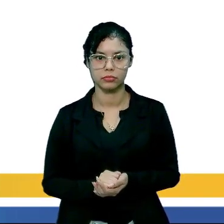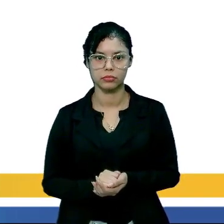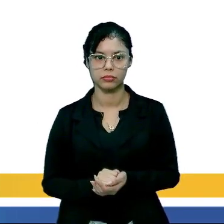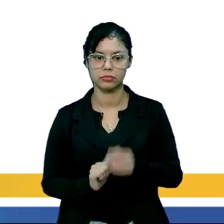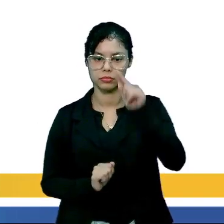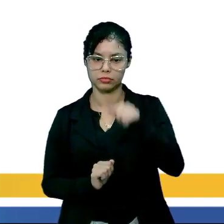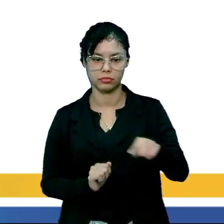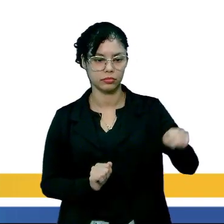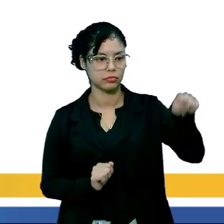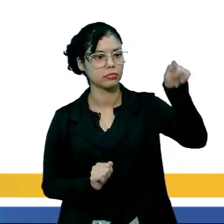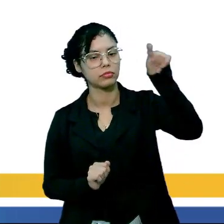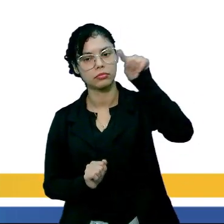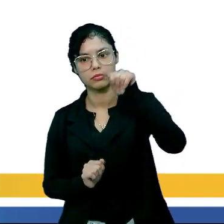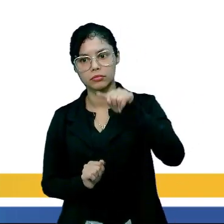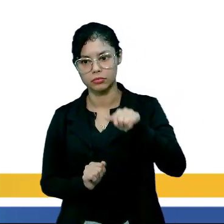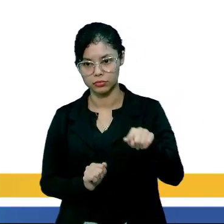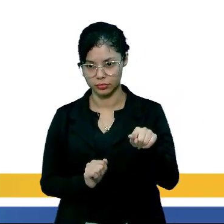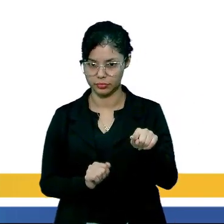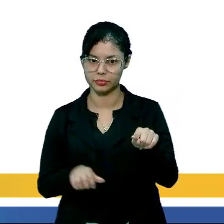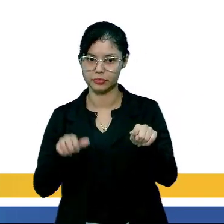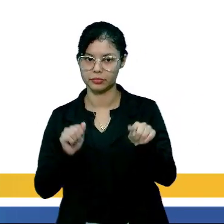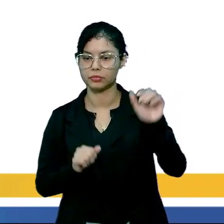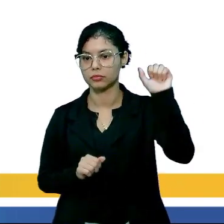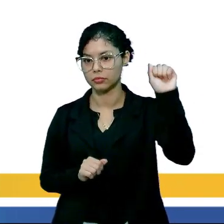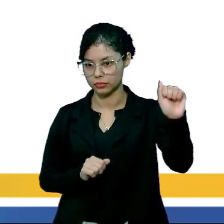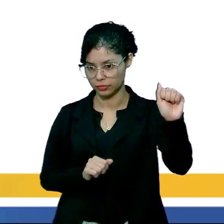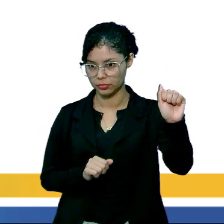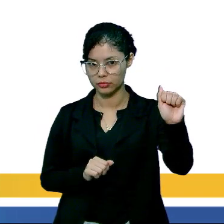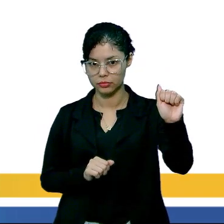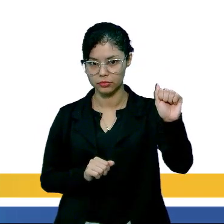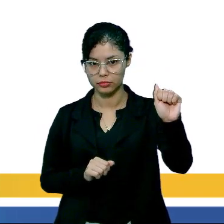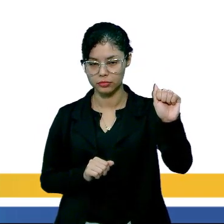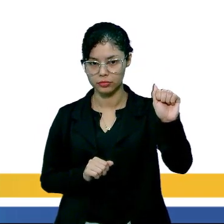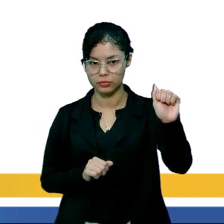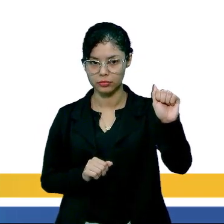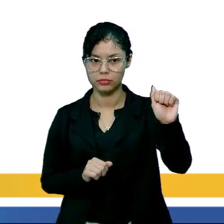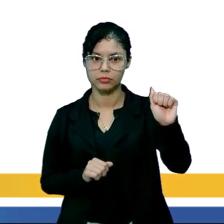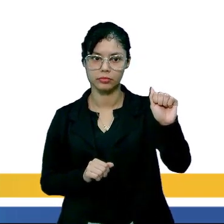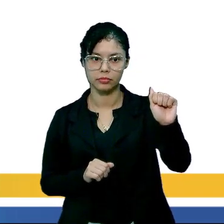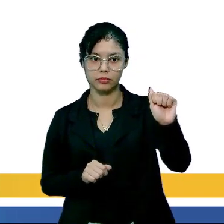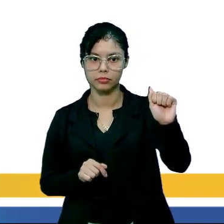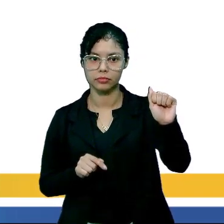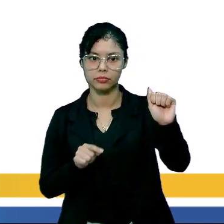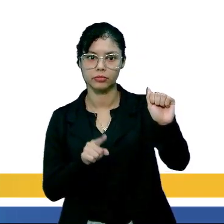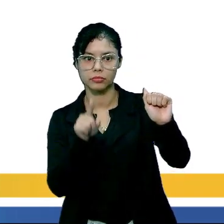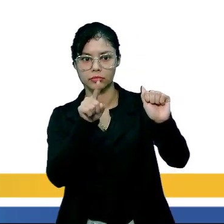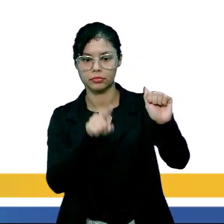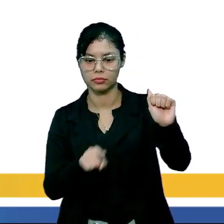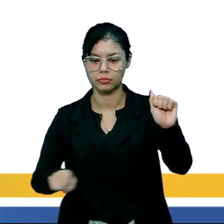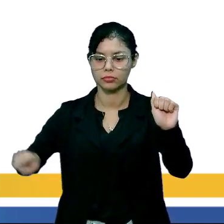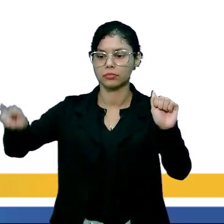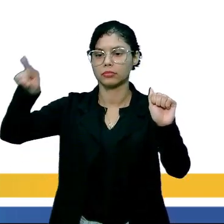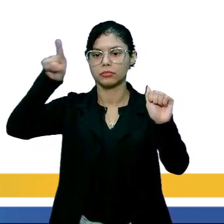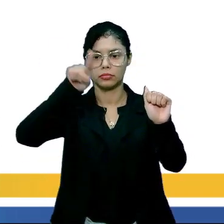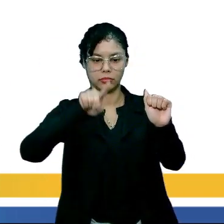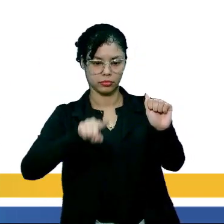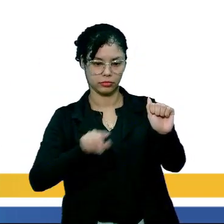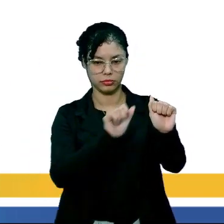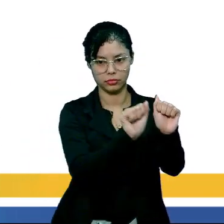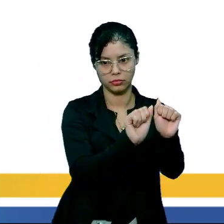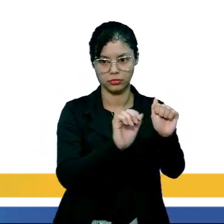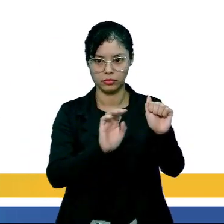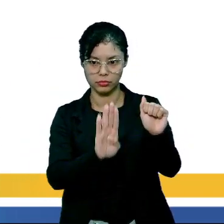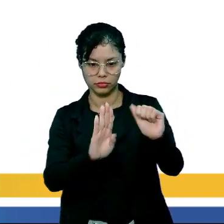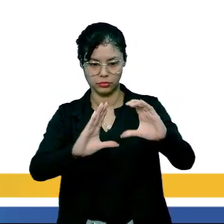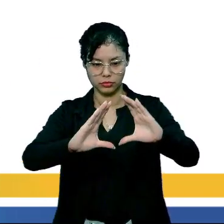O A. Pessoas infectadas pelo vírus A. O AB, né?